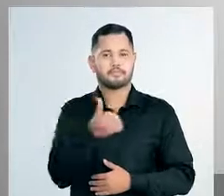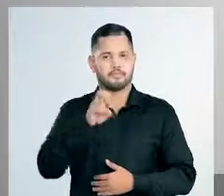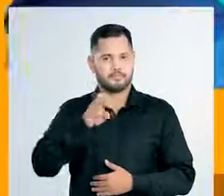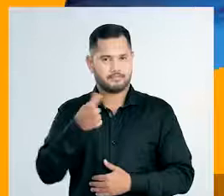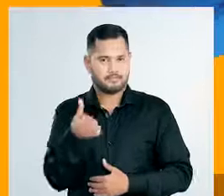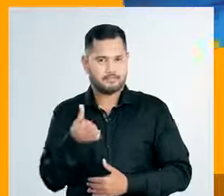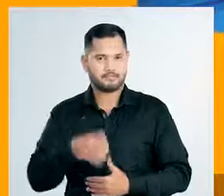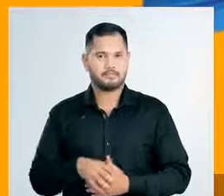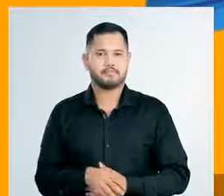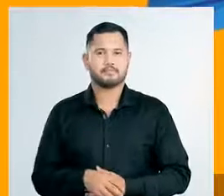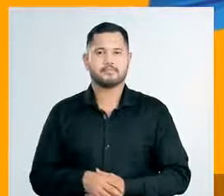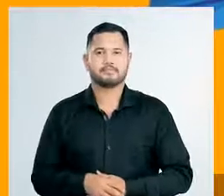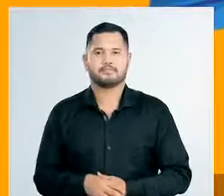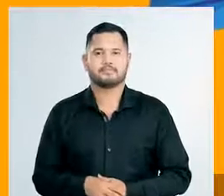Senadora, 656.